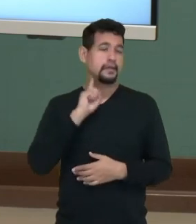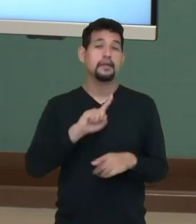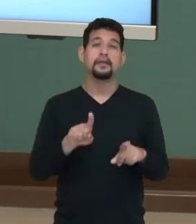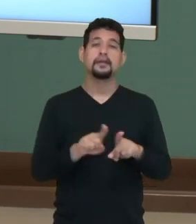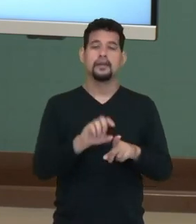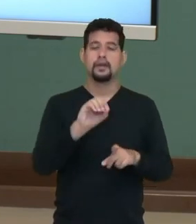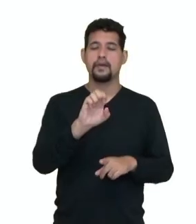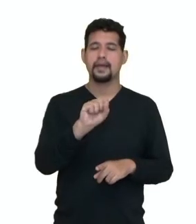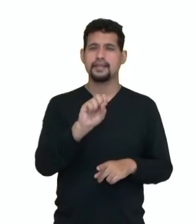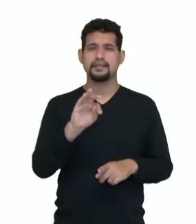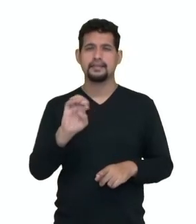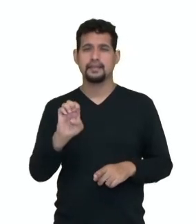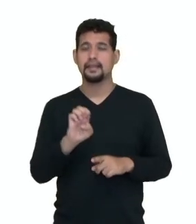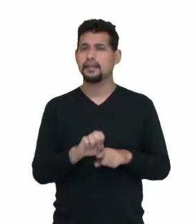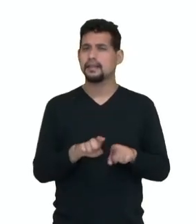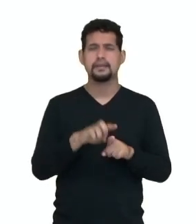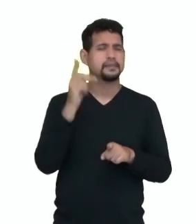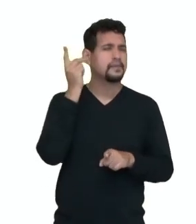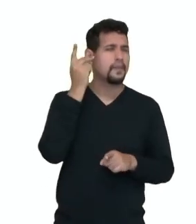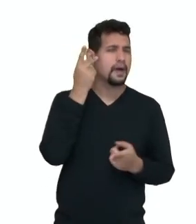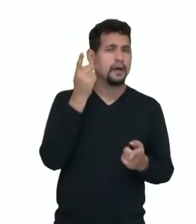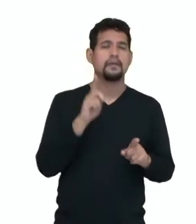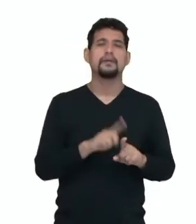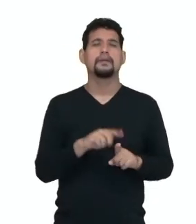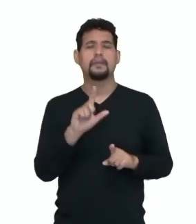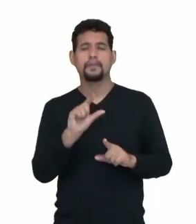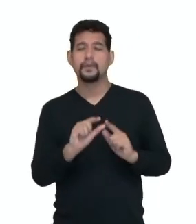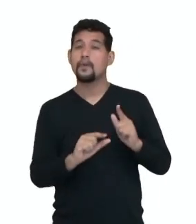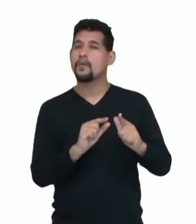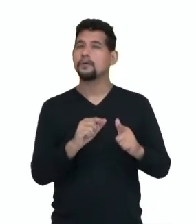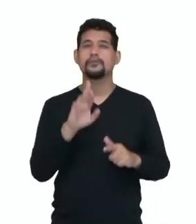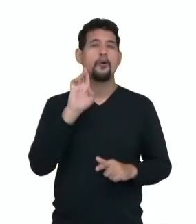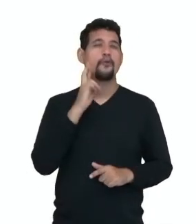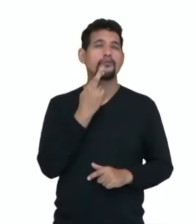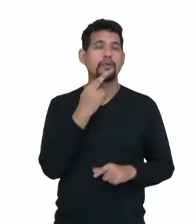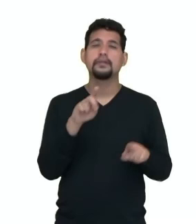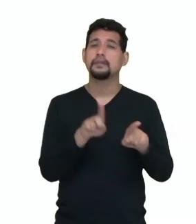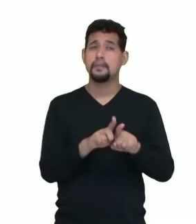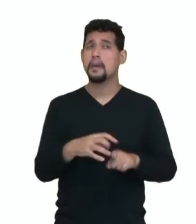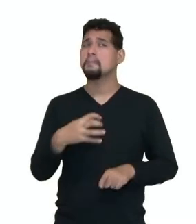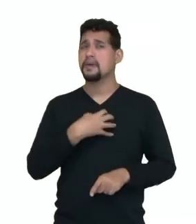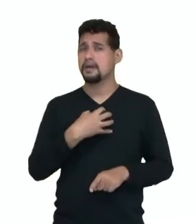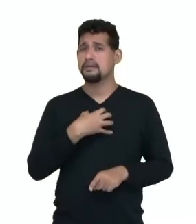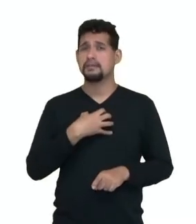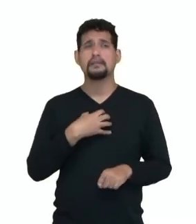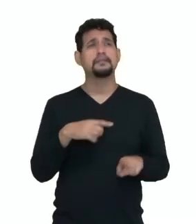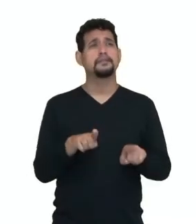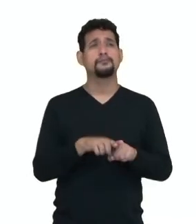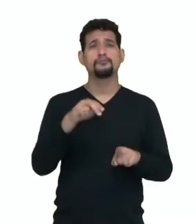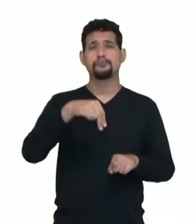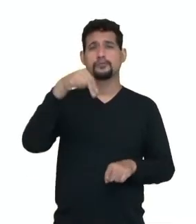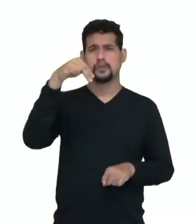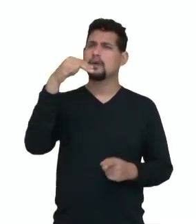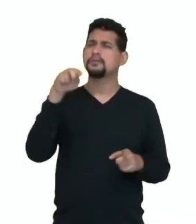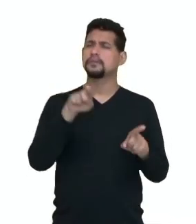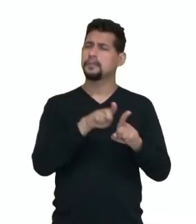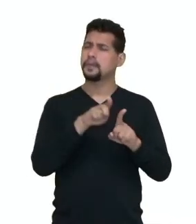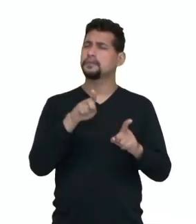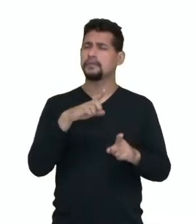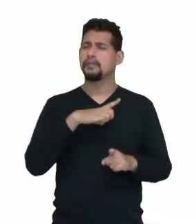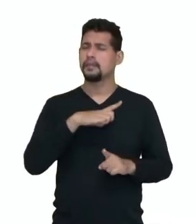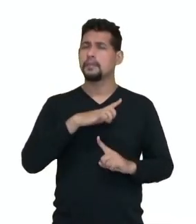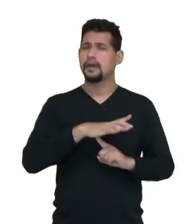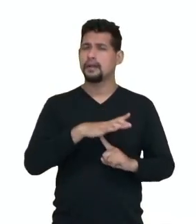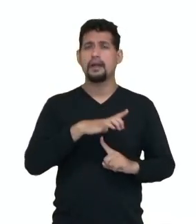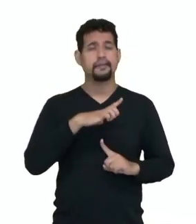no oeste de Espírito Santo, São Paulo, um pouco aí em Rondônia e na Bahia também e norte do estado do Paraná, ok? Ainda tem